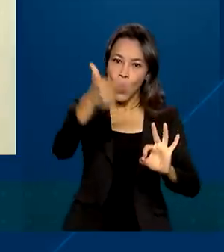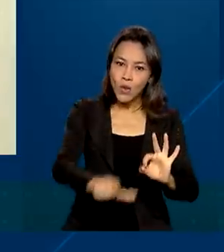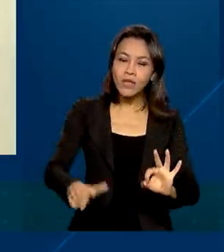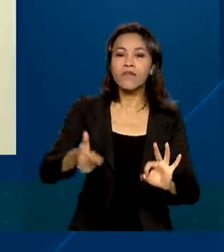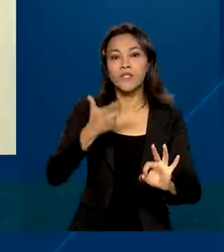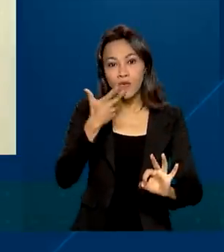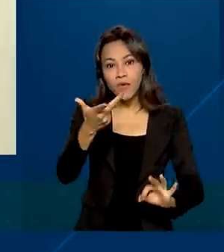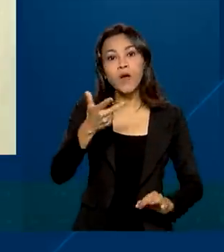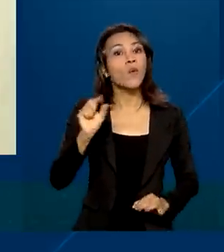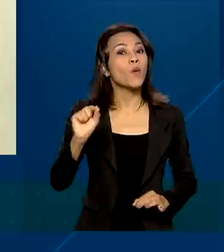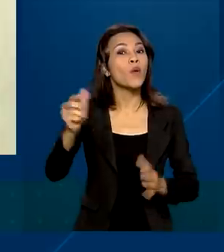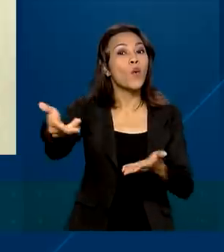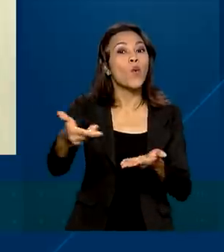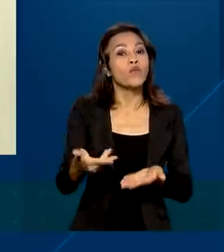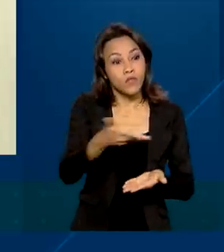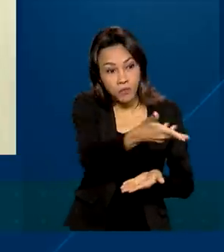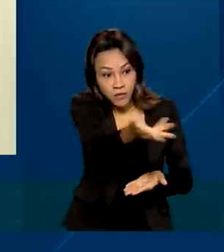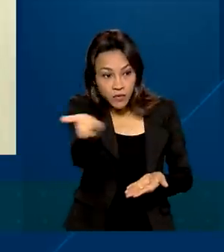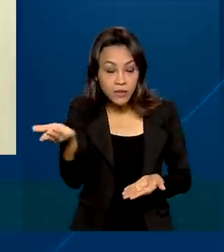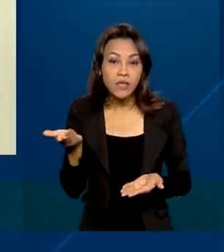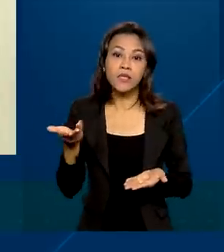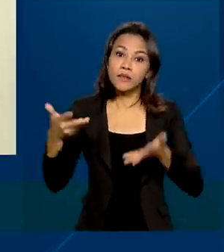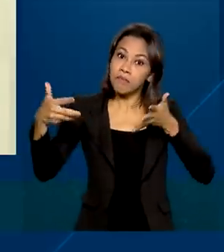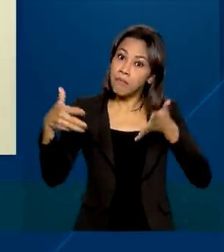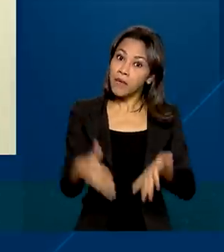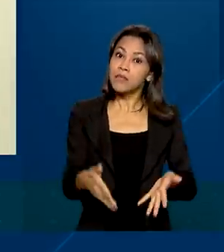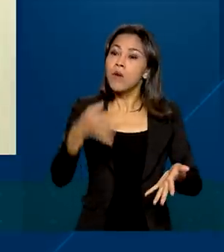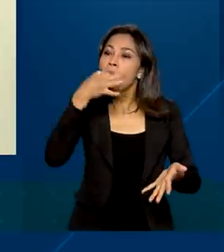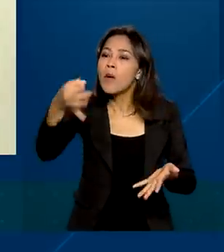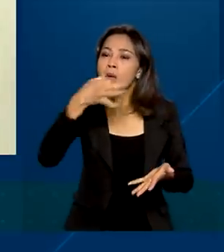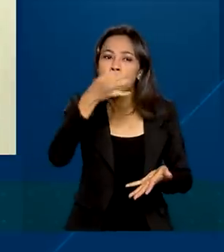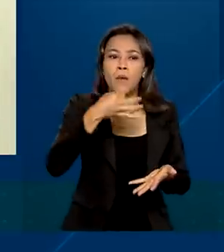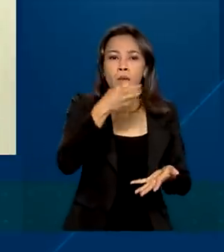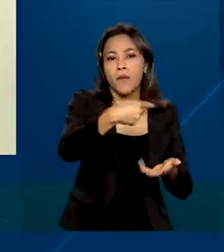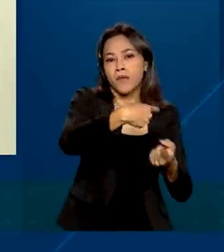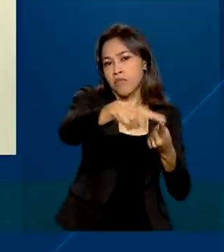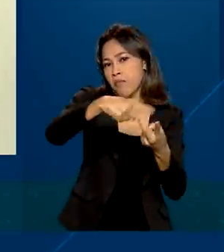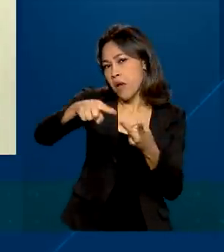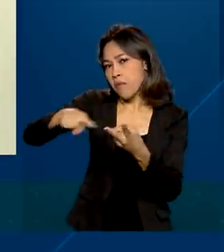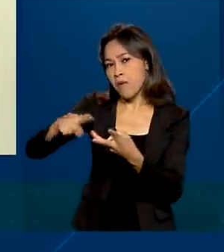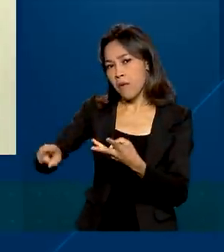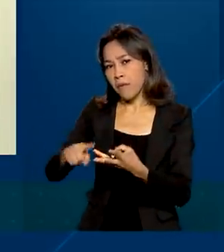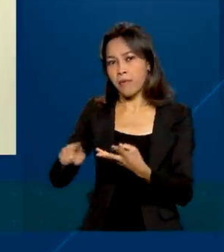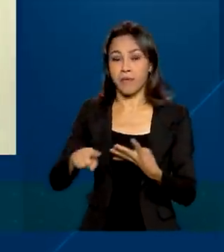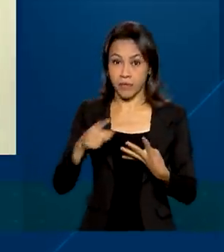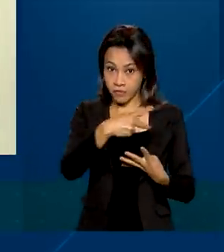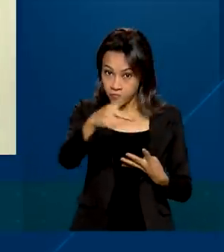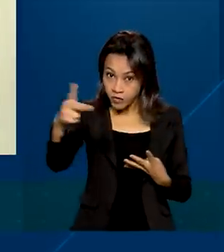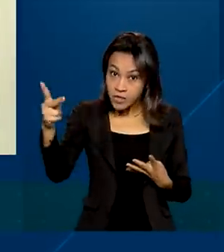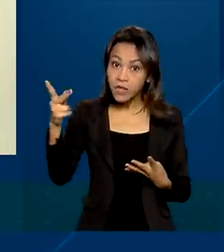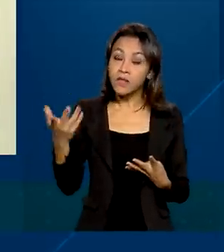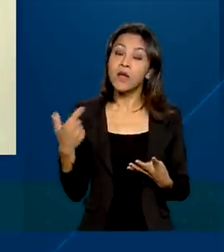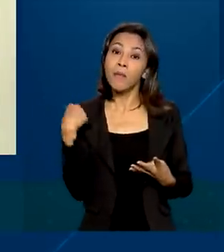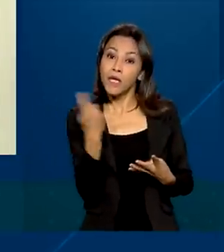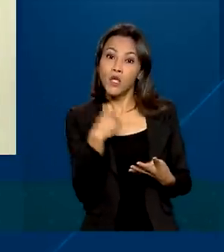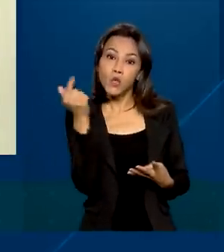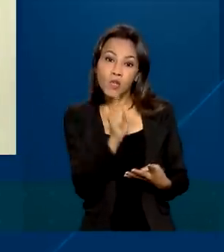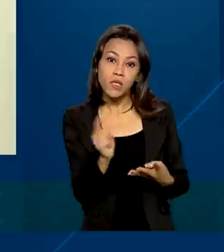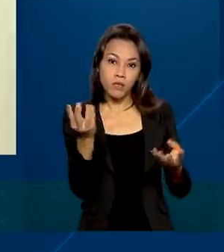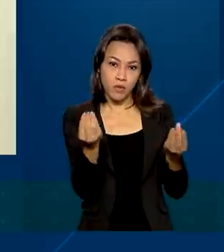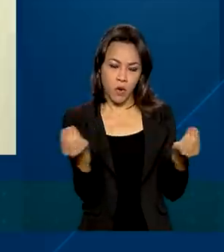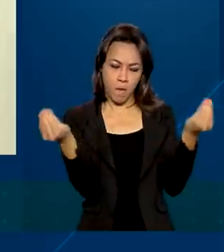convite para que todos participem com suas visões, suas críticas, a fim de que tenhamos um plano